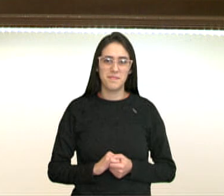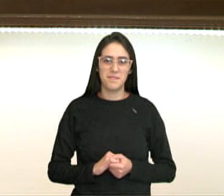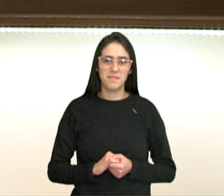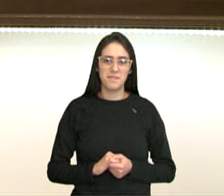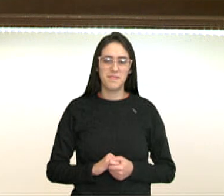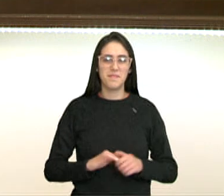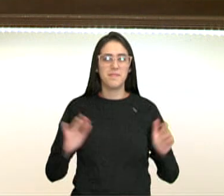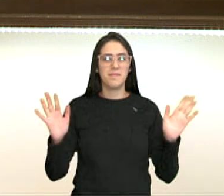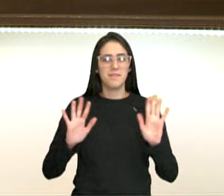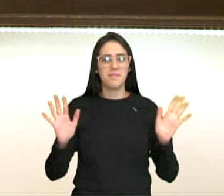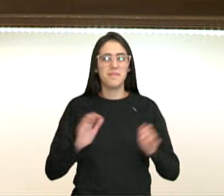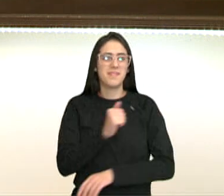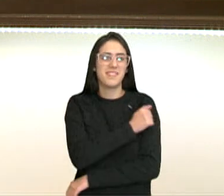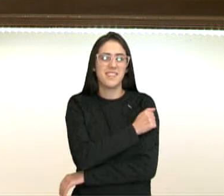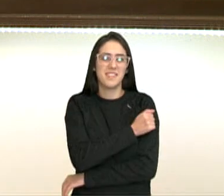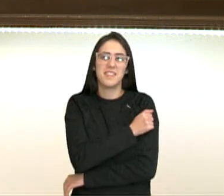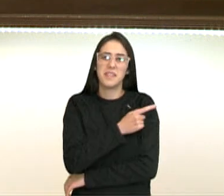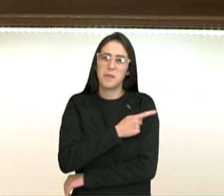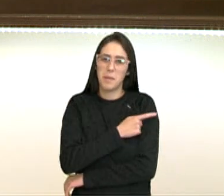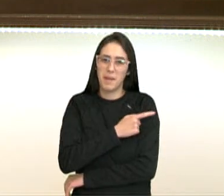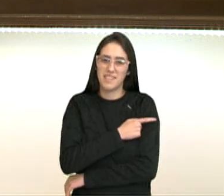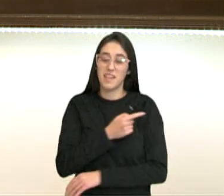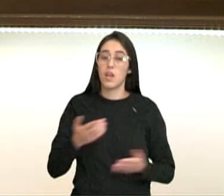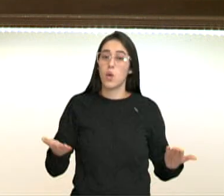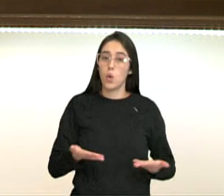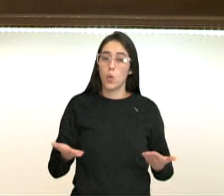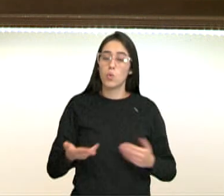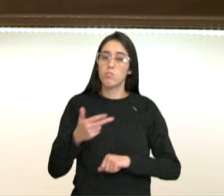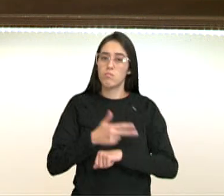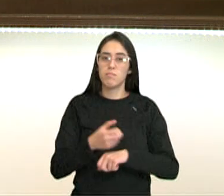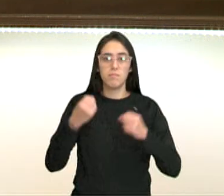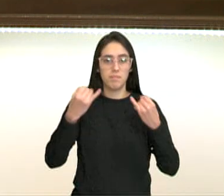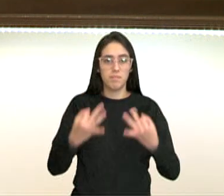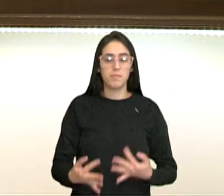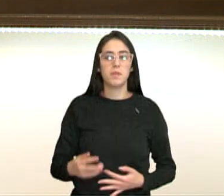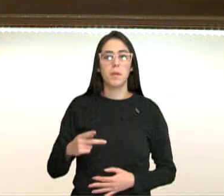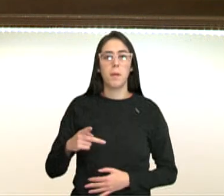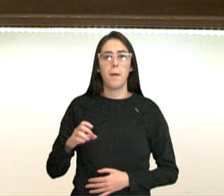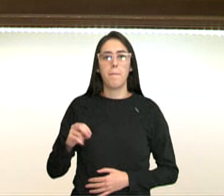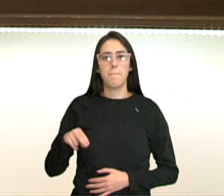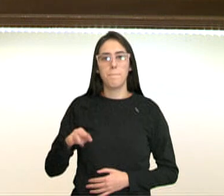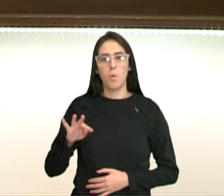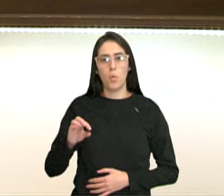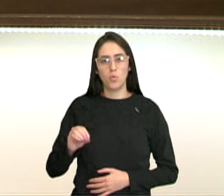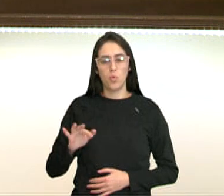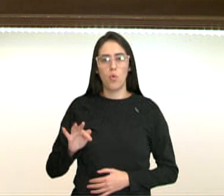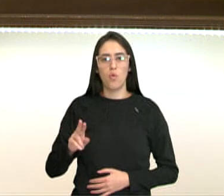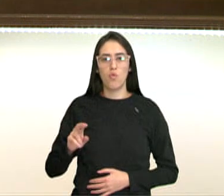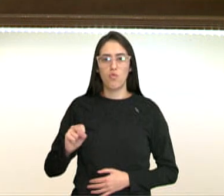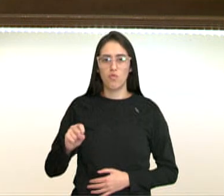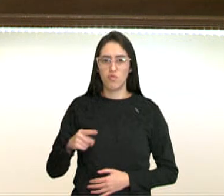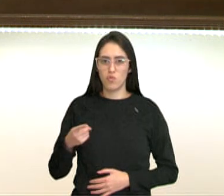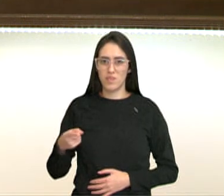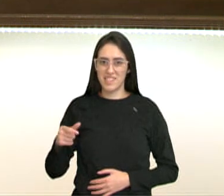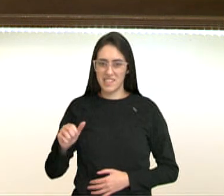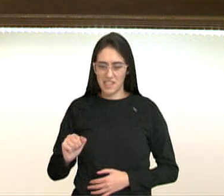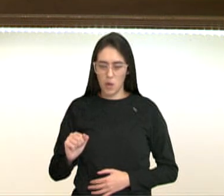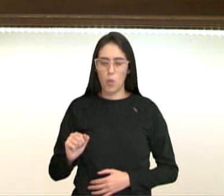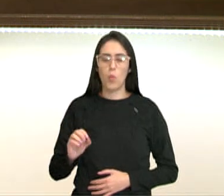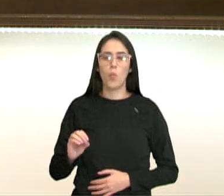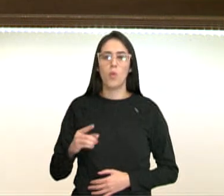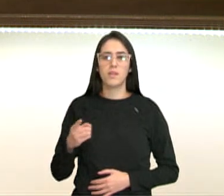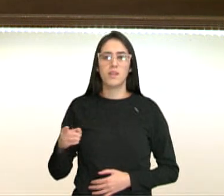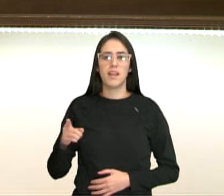Olá, estudante da primeira série! Nesse vídeo vamos falar sobre ponto de ebulição, ponto de fusão e densidade. Vamos lá?